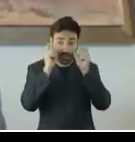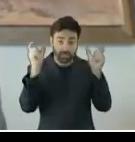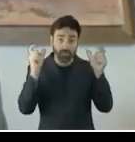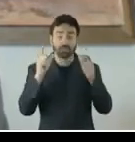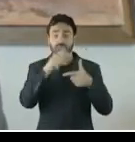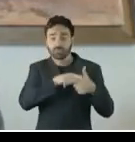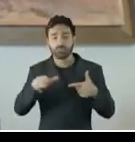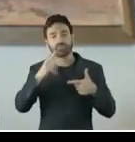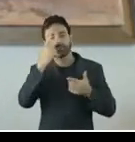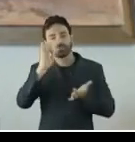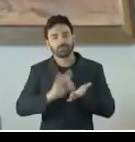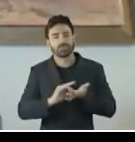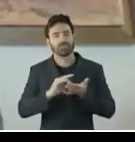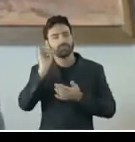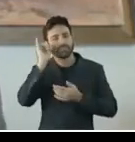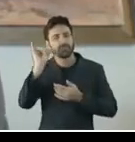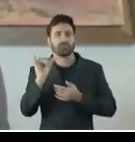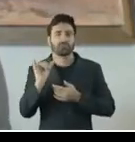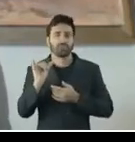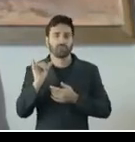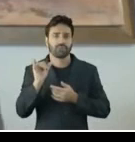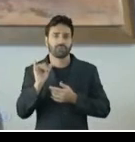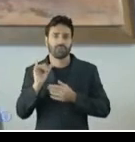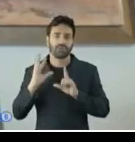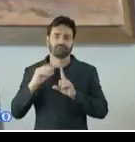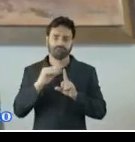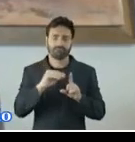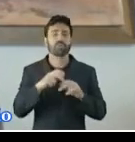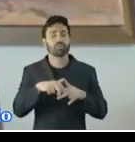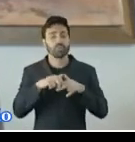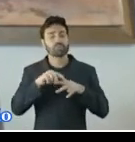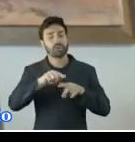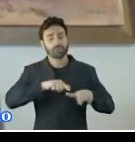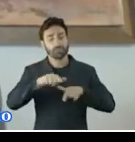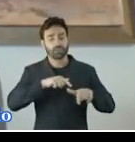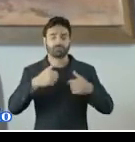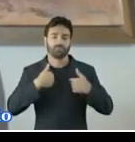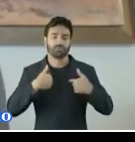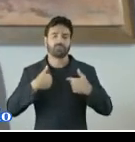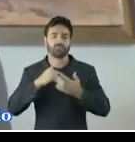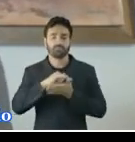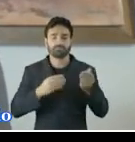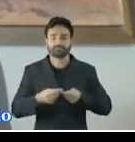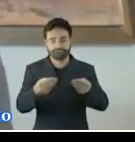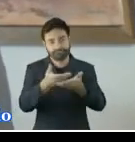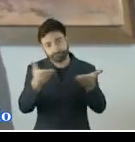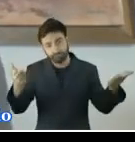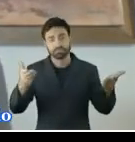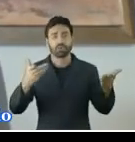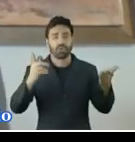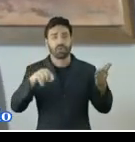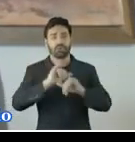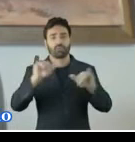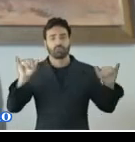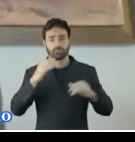as medidas de prevenção e combate ao assédio sexual. Essa matéria é que eu submeto à apreciação do plenário como comunicação, senhora